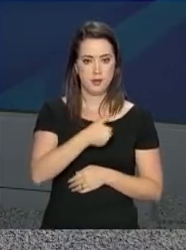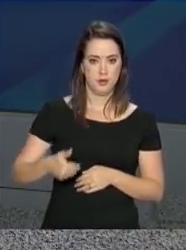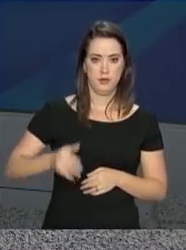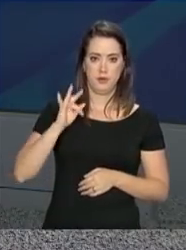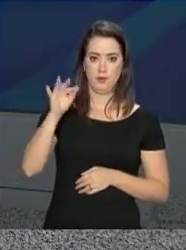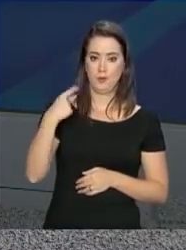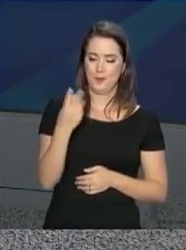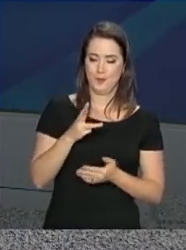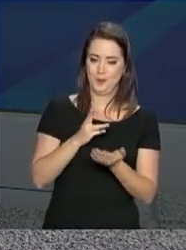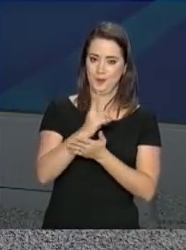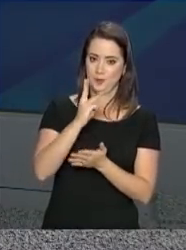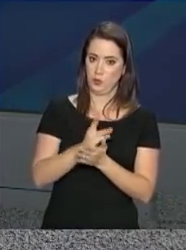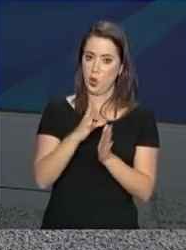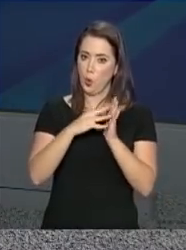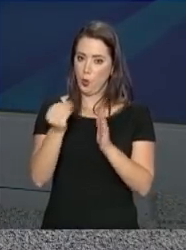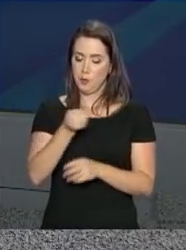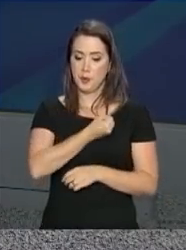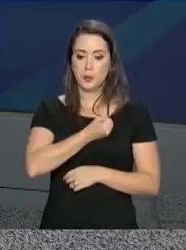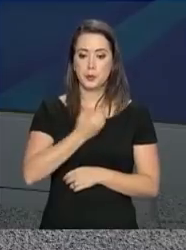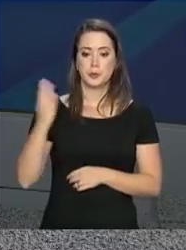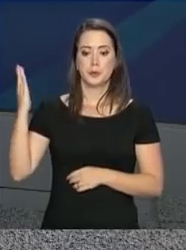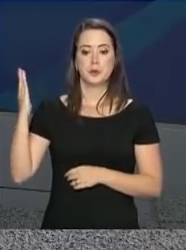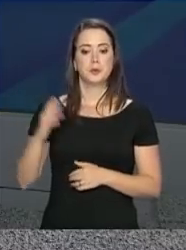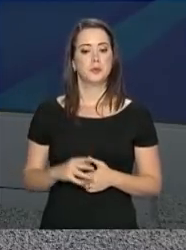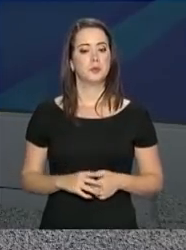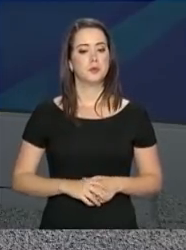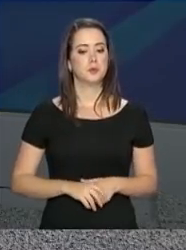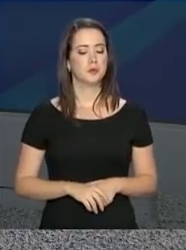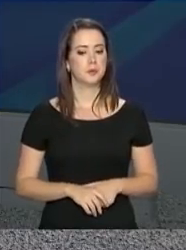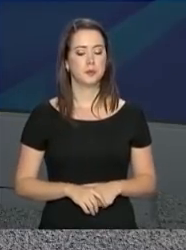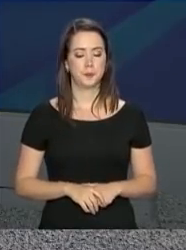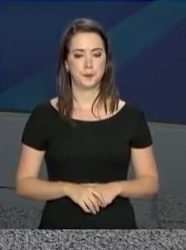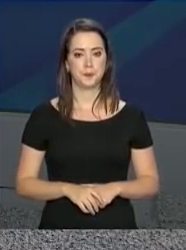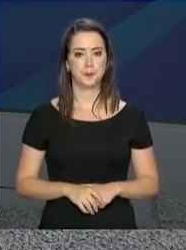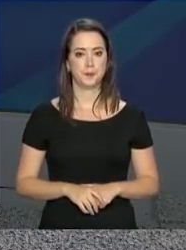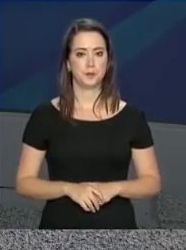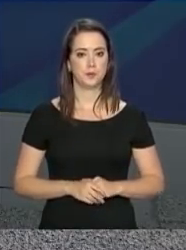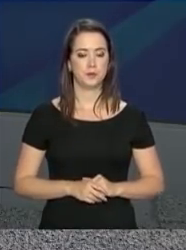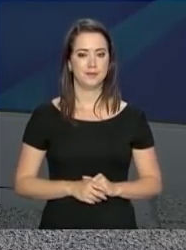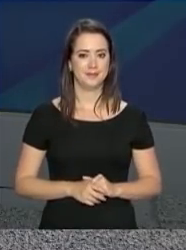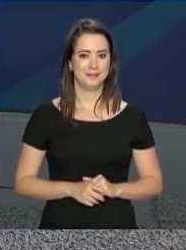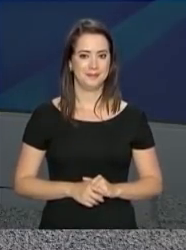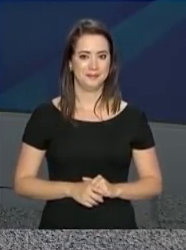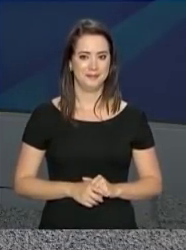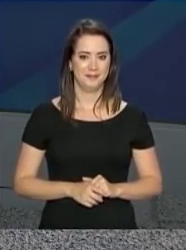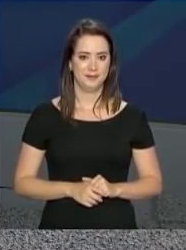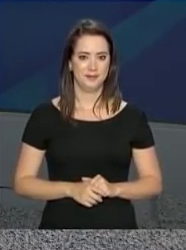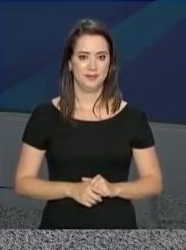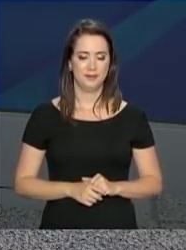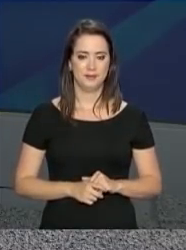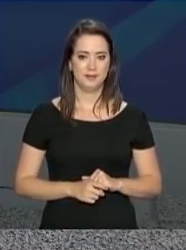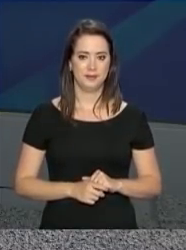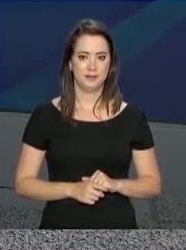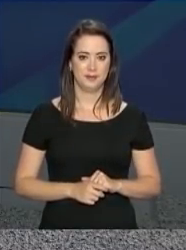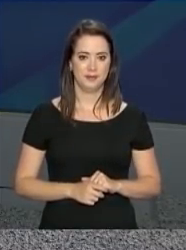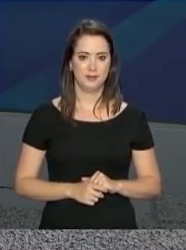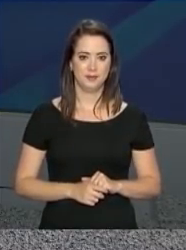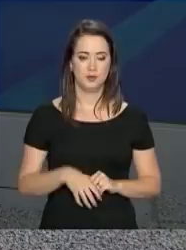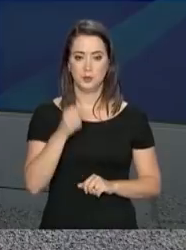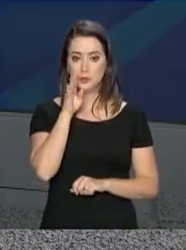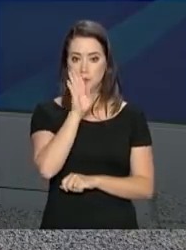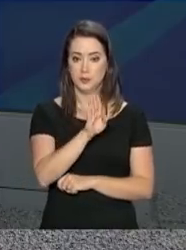o nosso WhatsApp. Então, anote aí, é 619-98-67-8787.